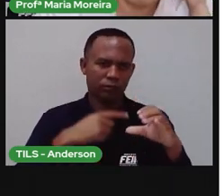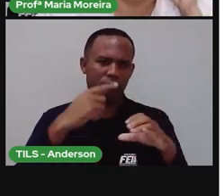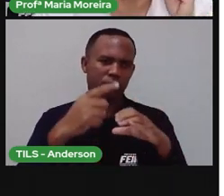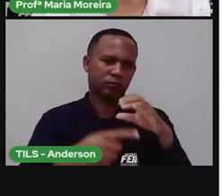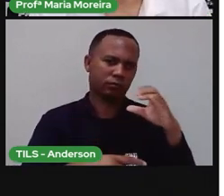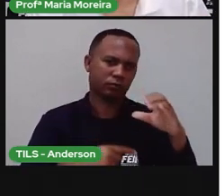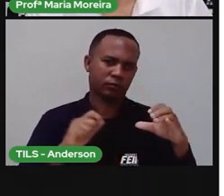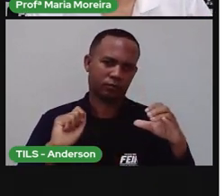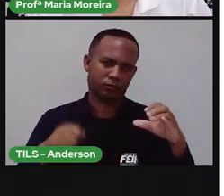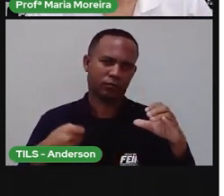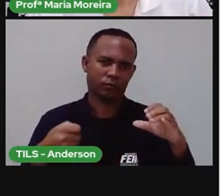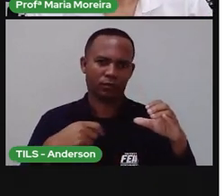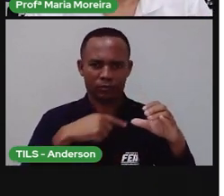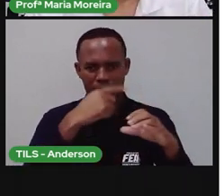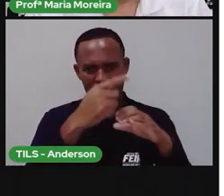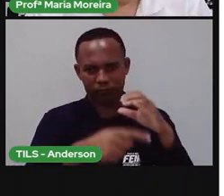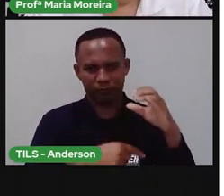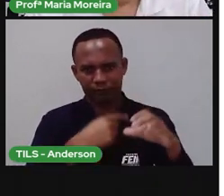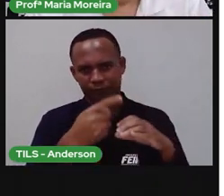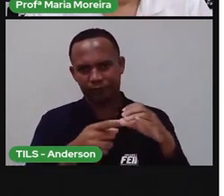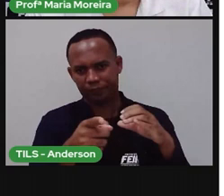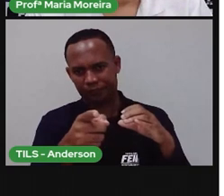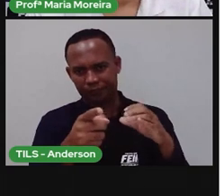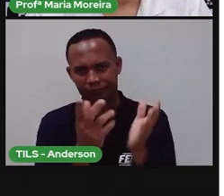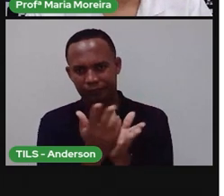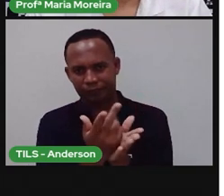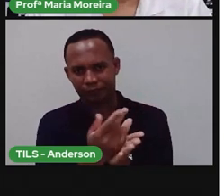é dia e noite. Vamos lá.